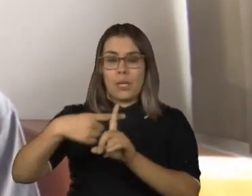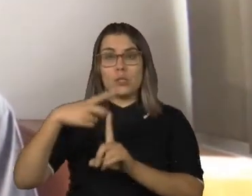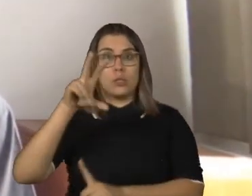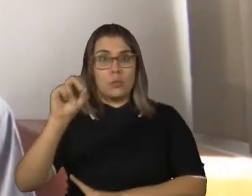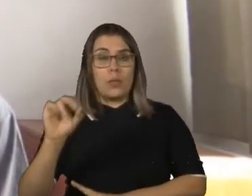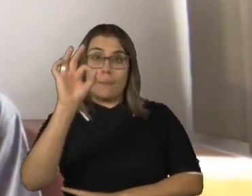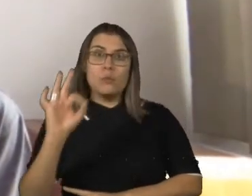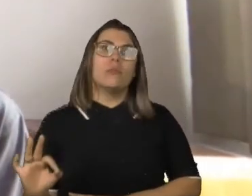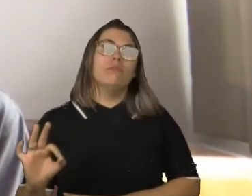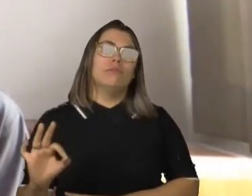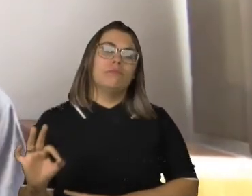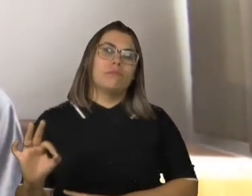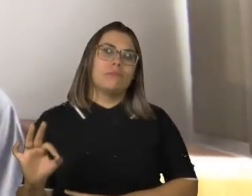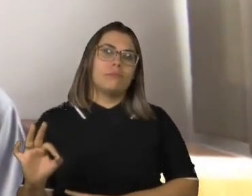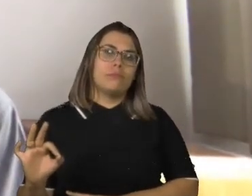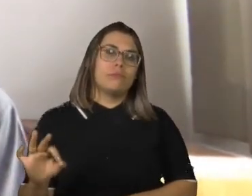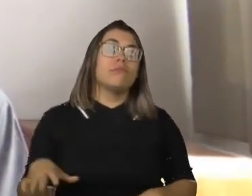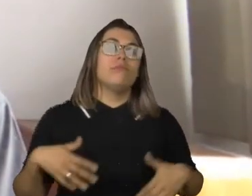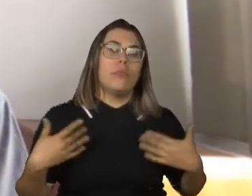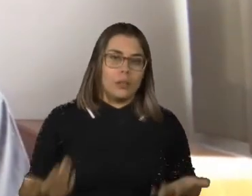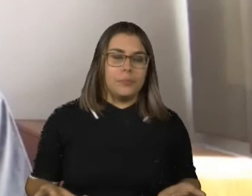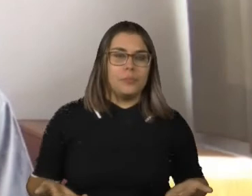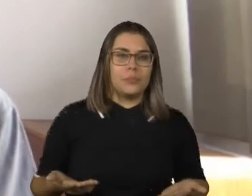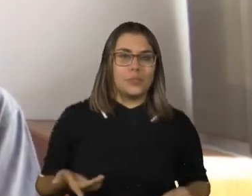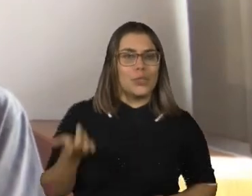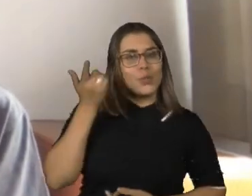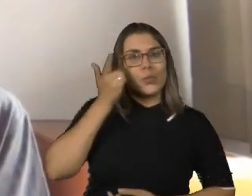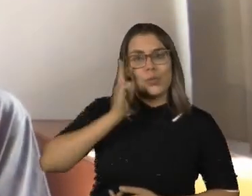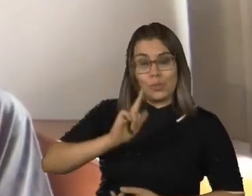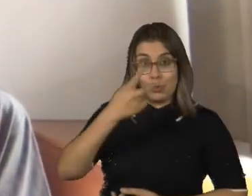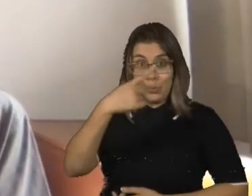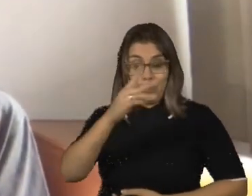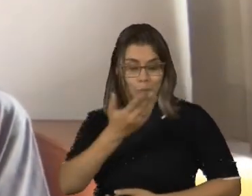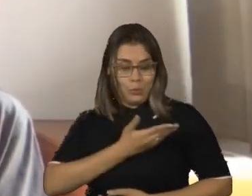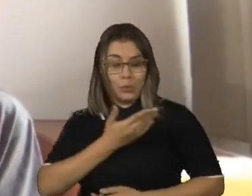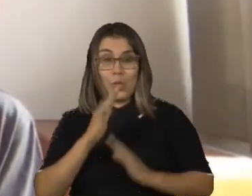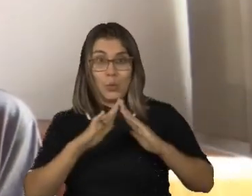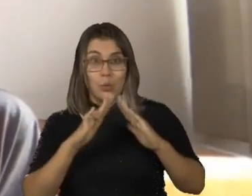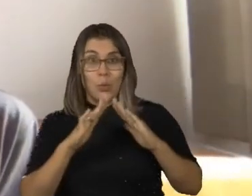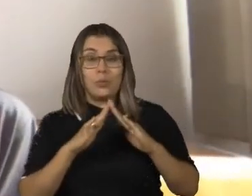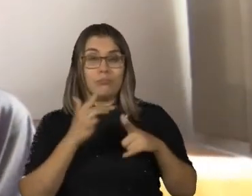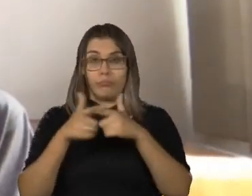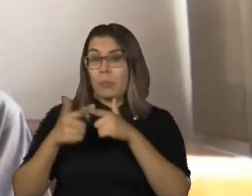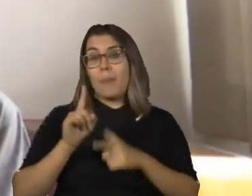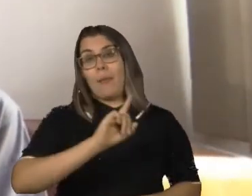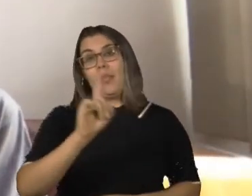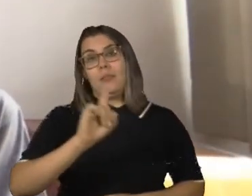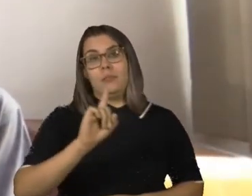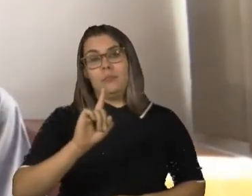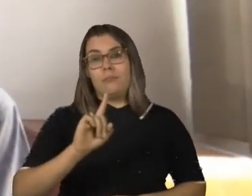50%. Para que a escola do seu filho não veja como um problema ter